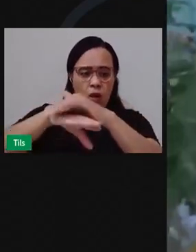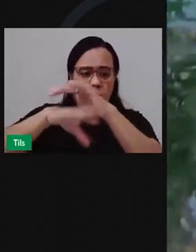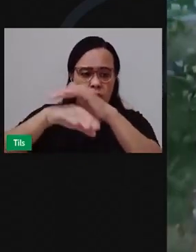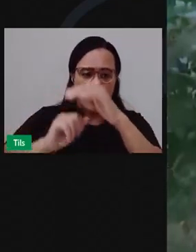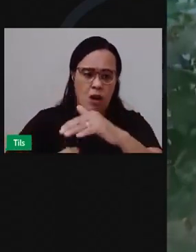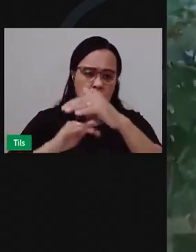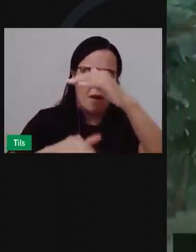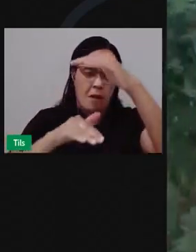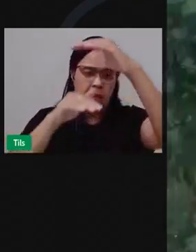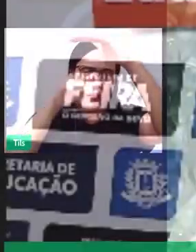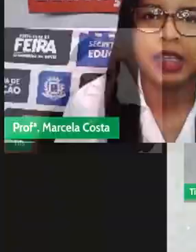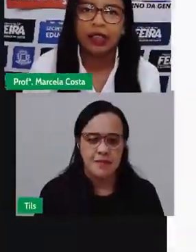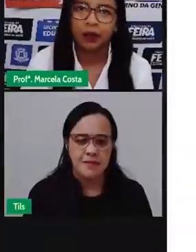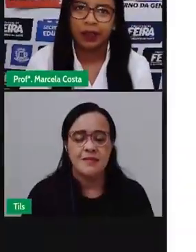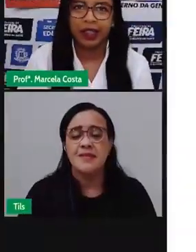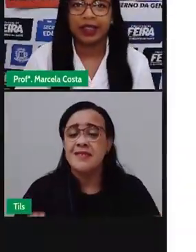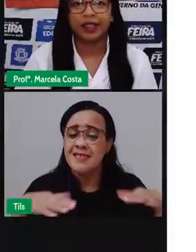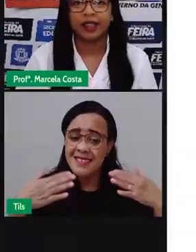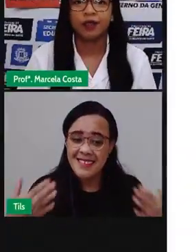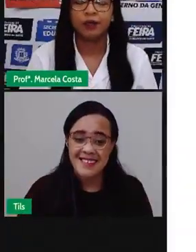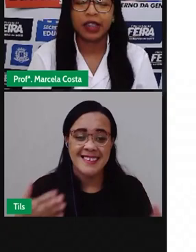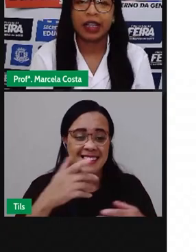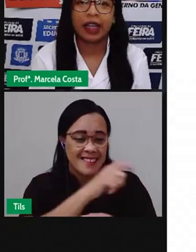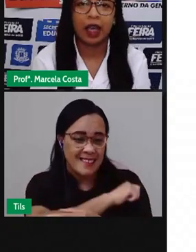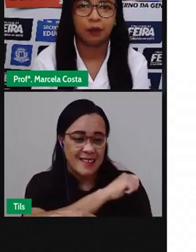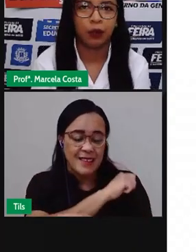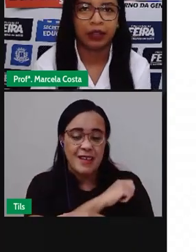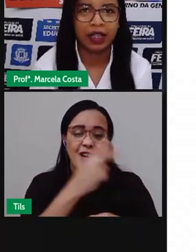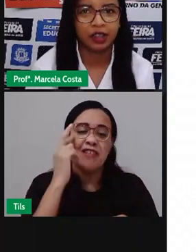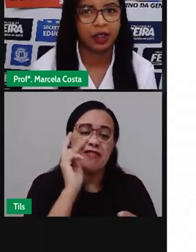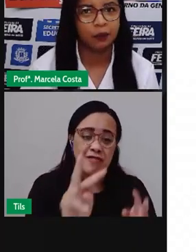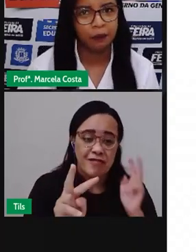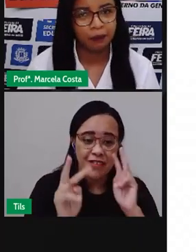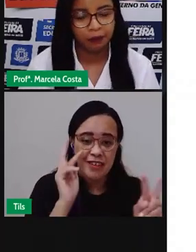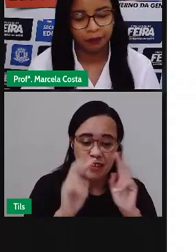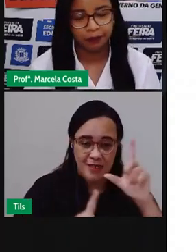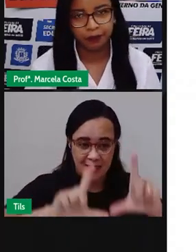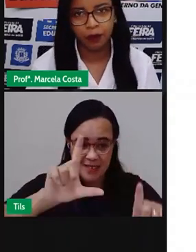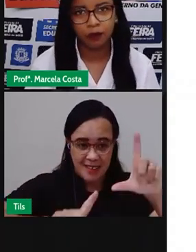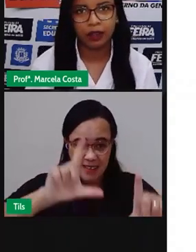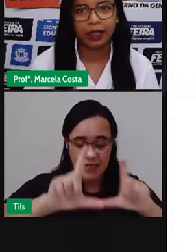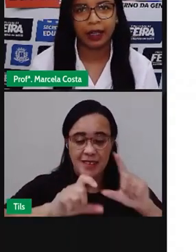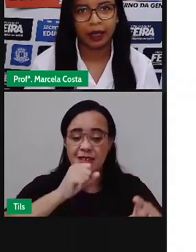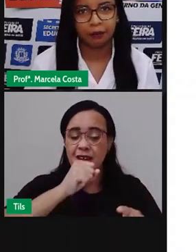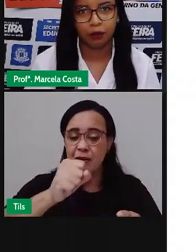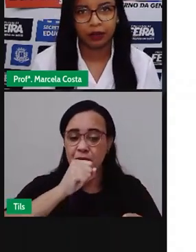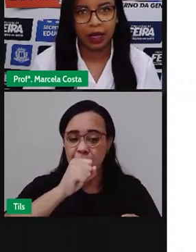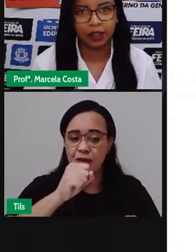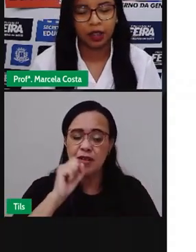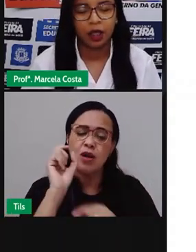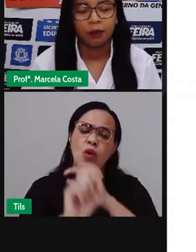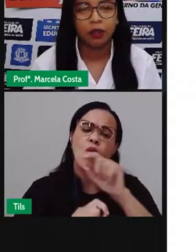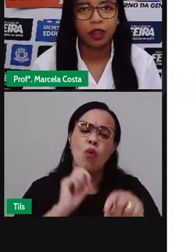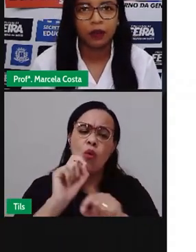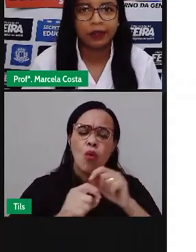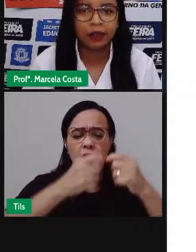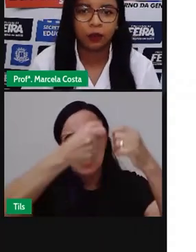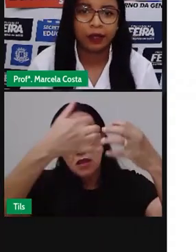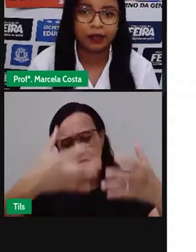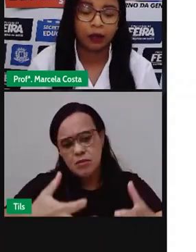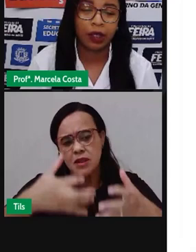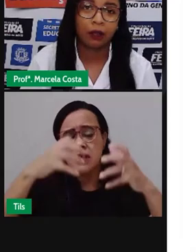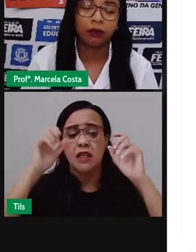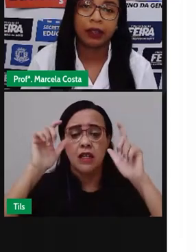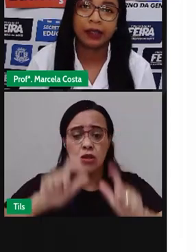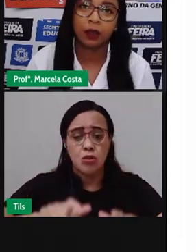dar um descarte final pra eles. Então, crianças, vimos ali na reportagem, né, um pouco daquela reportagem, mostrando a